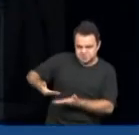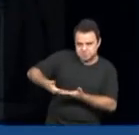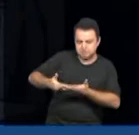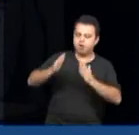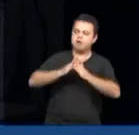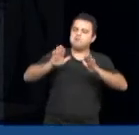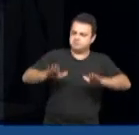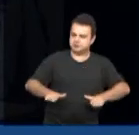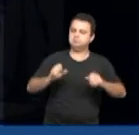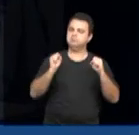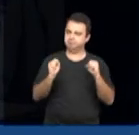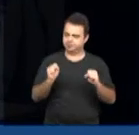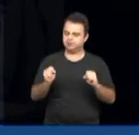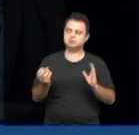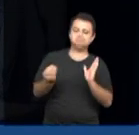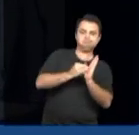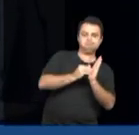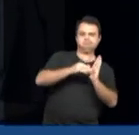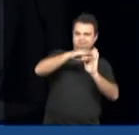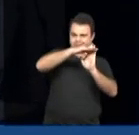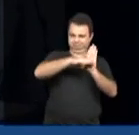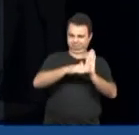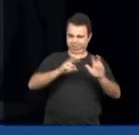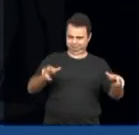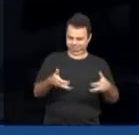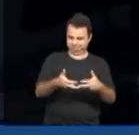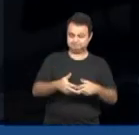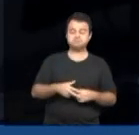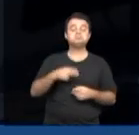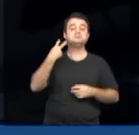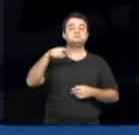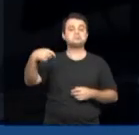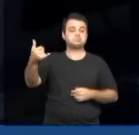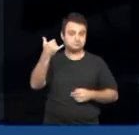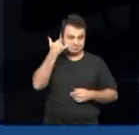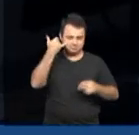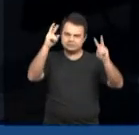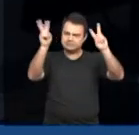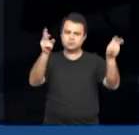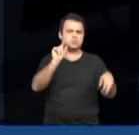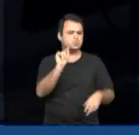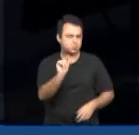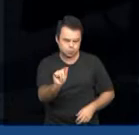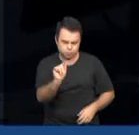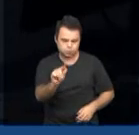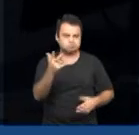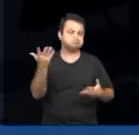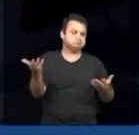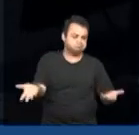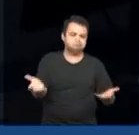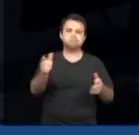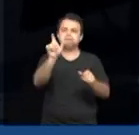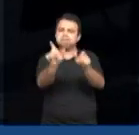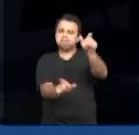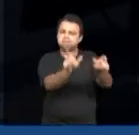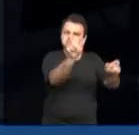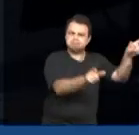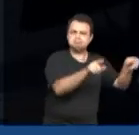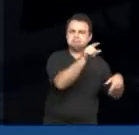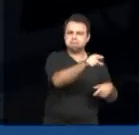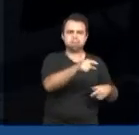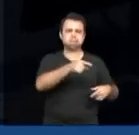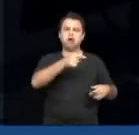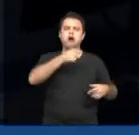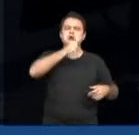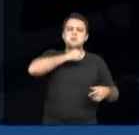Estatuto dos Servidores do Município. O vereador Júlio Donizete apresentou o projeto de lei para vetar a nomeação para cargos